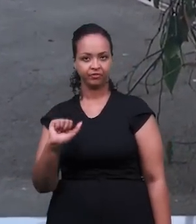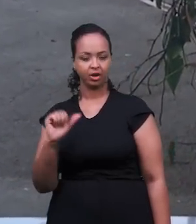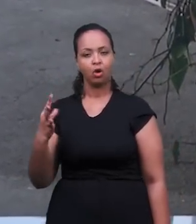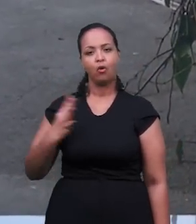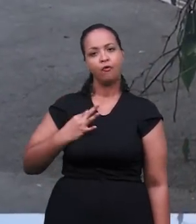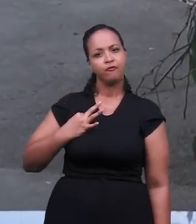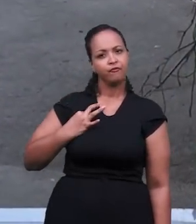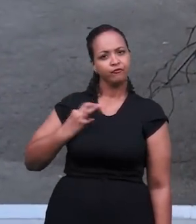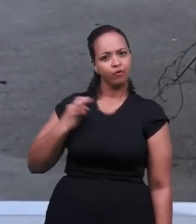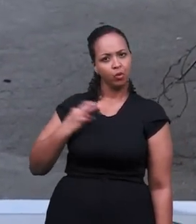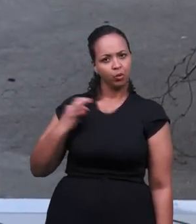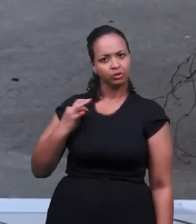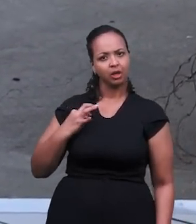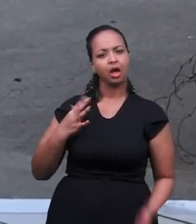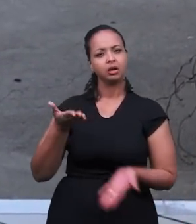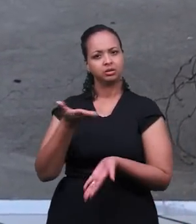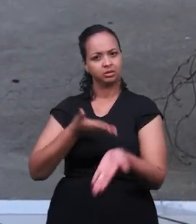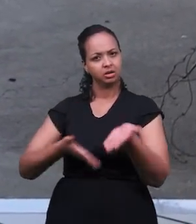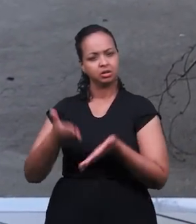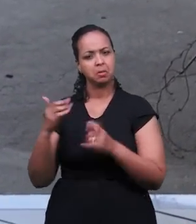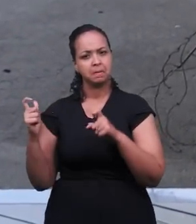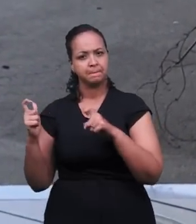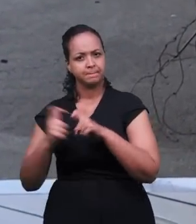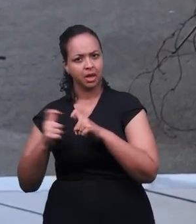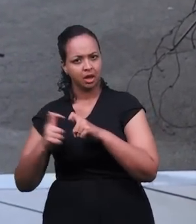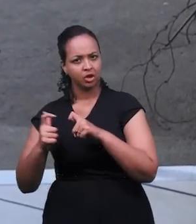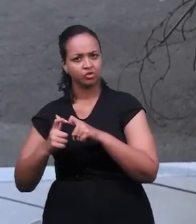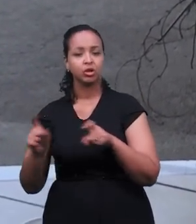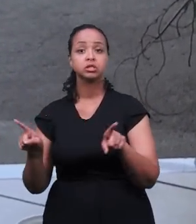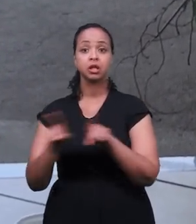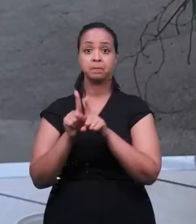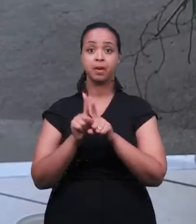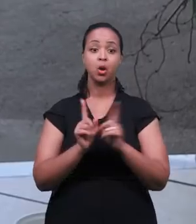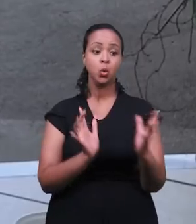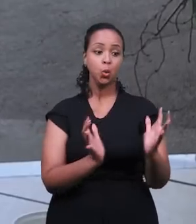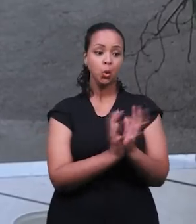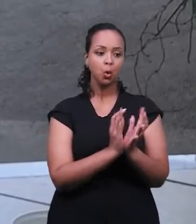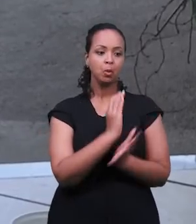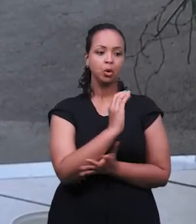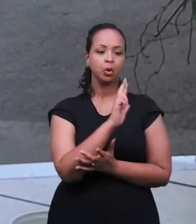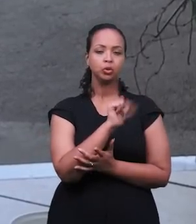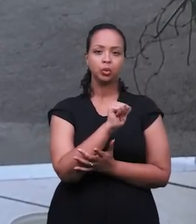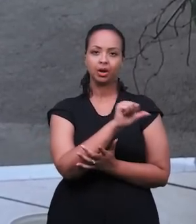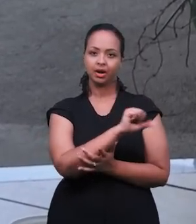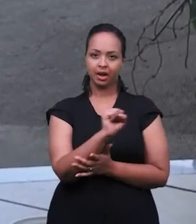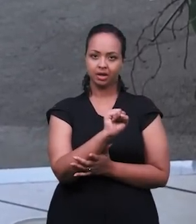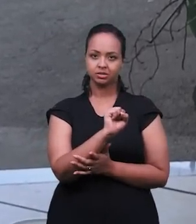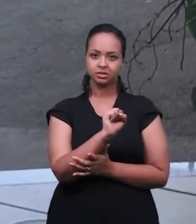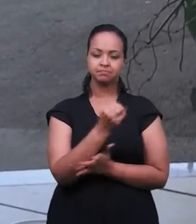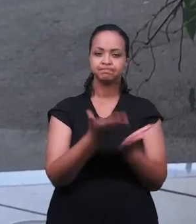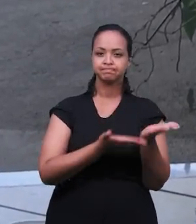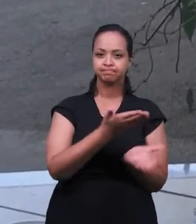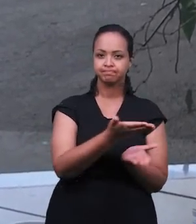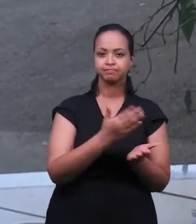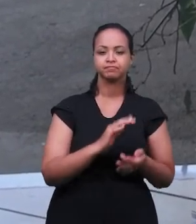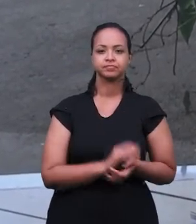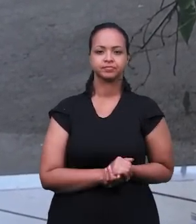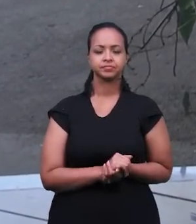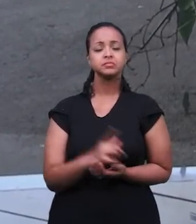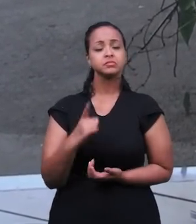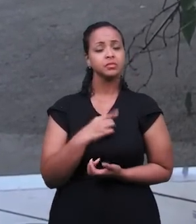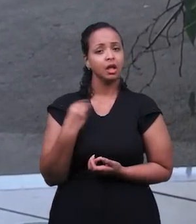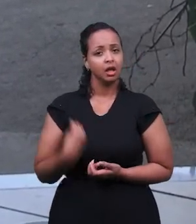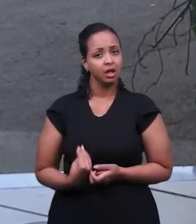uma das voluntárias e fez interações com médicos e também a equipe do CRAS para mais direcionamentos ao público.